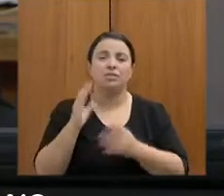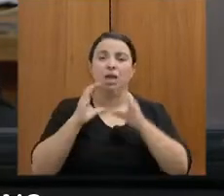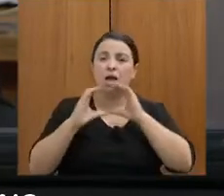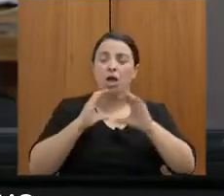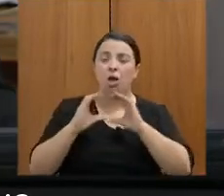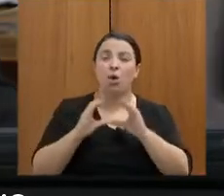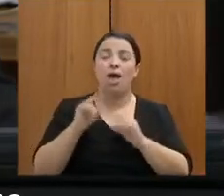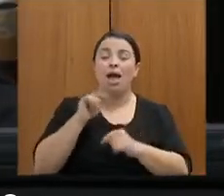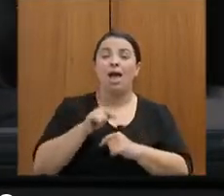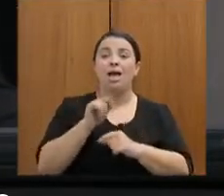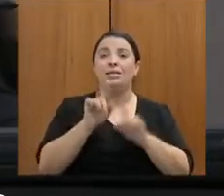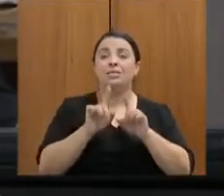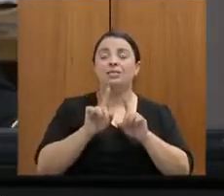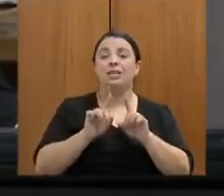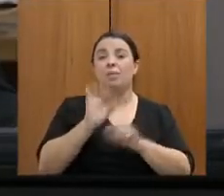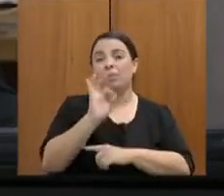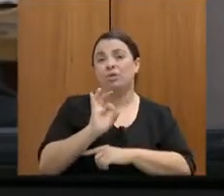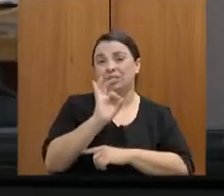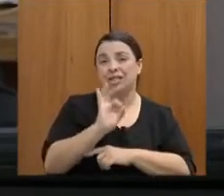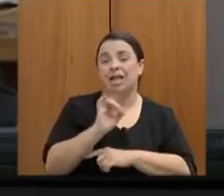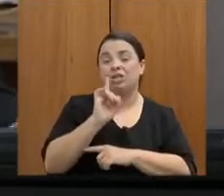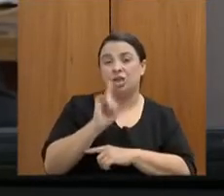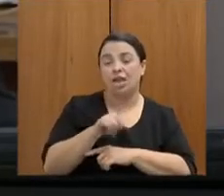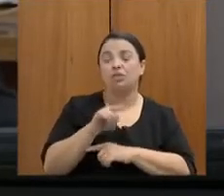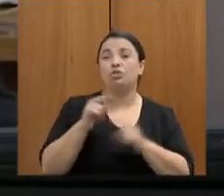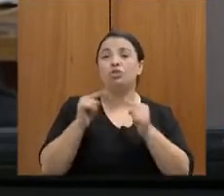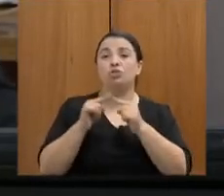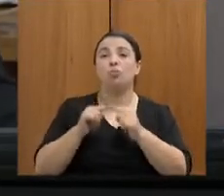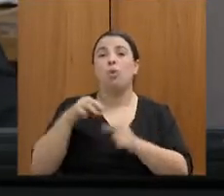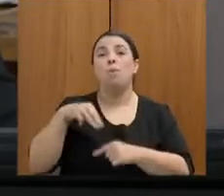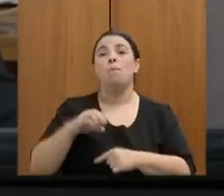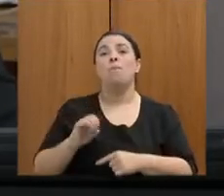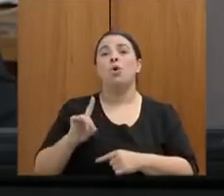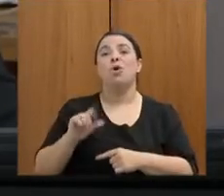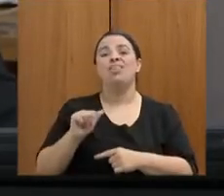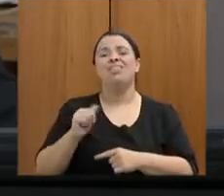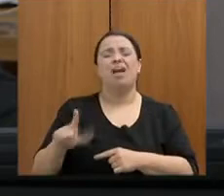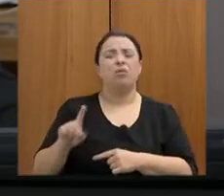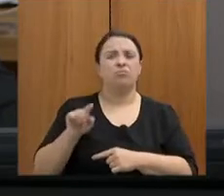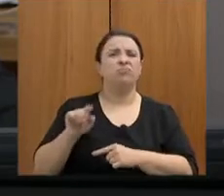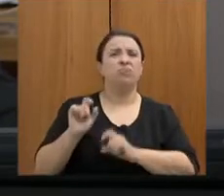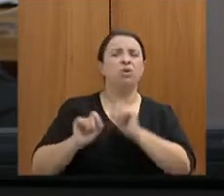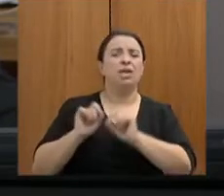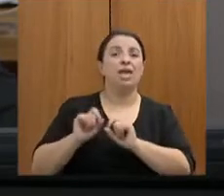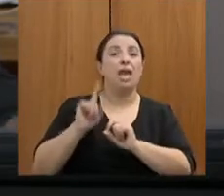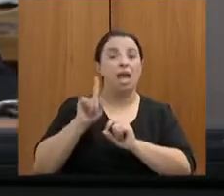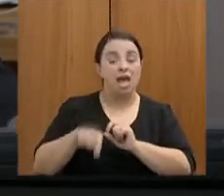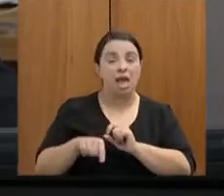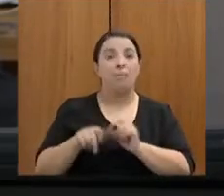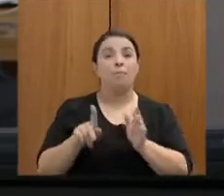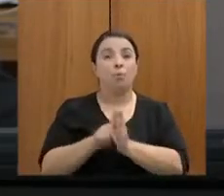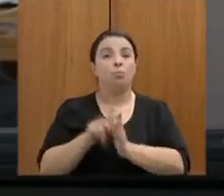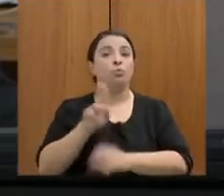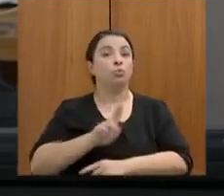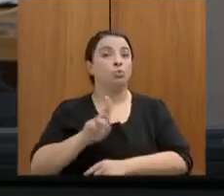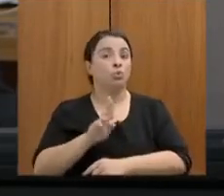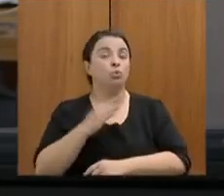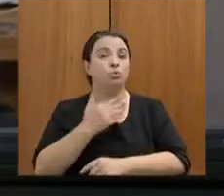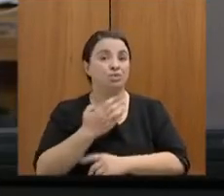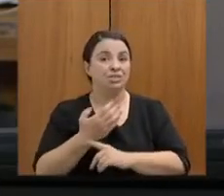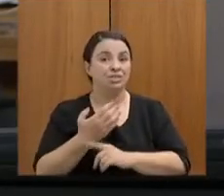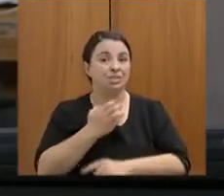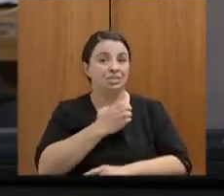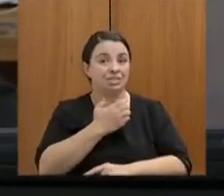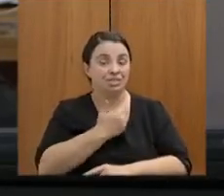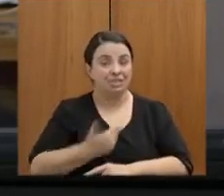tratadas como alíquotas modal. O é alíquota modal? É aquela alíquota praticada no Estado, no caso, média praticada, no caso do